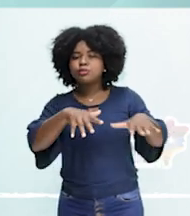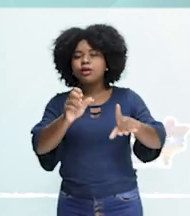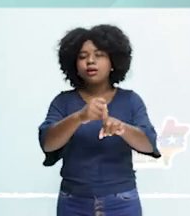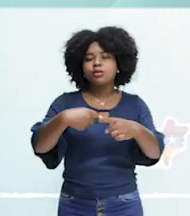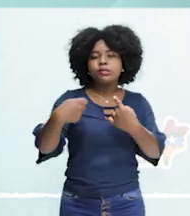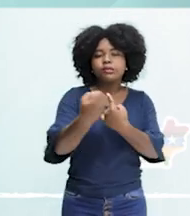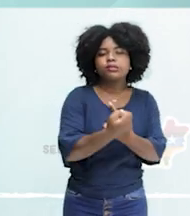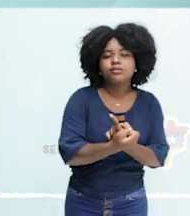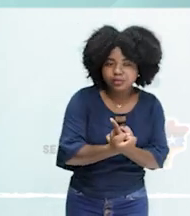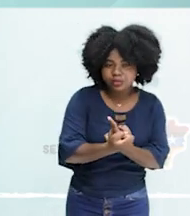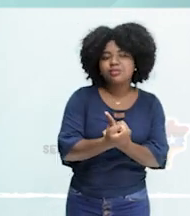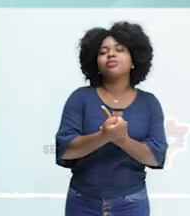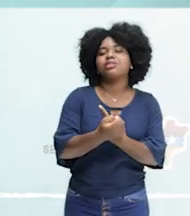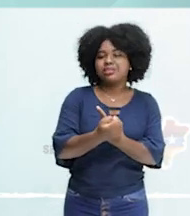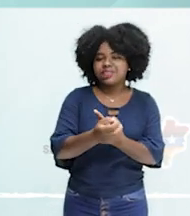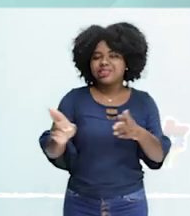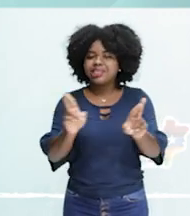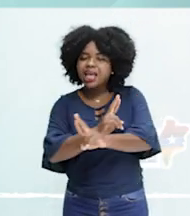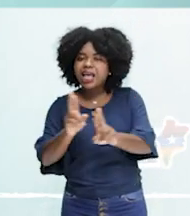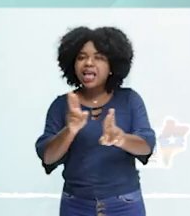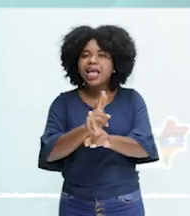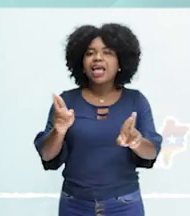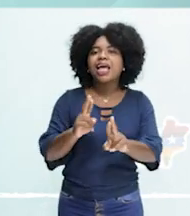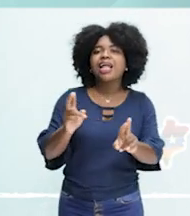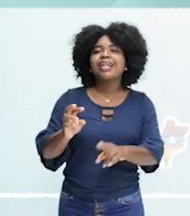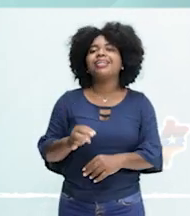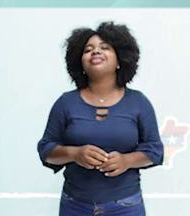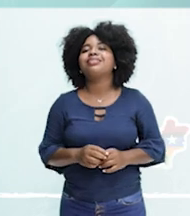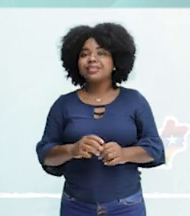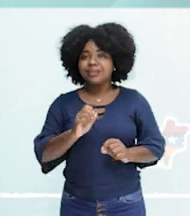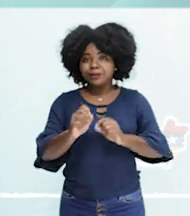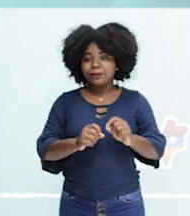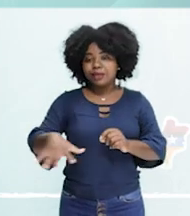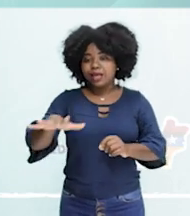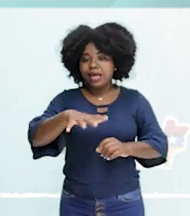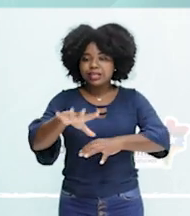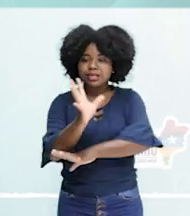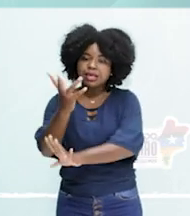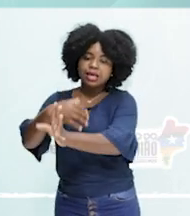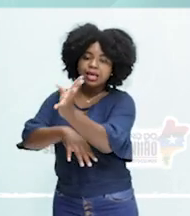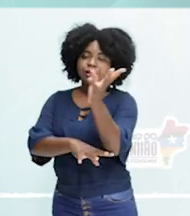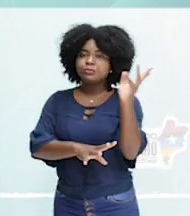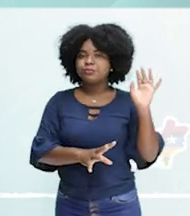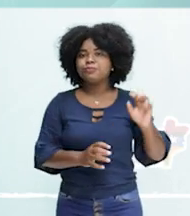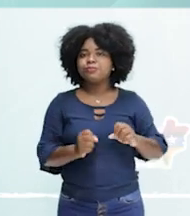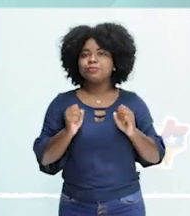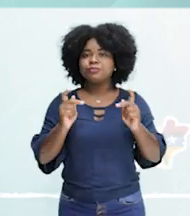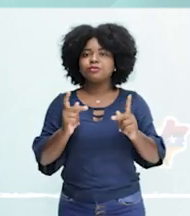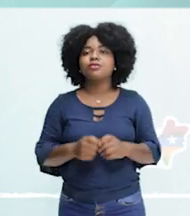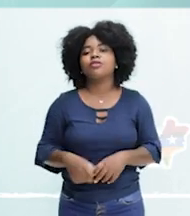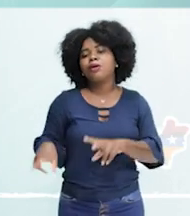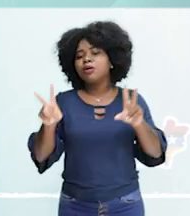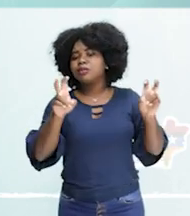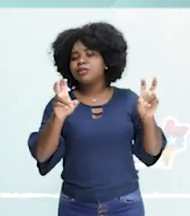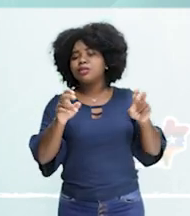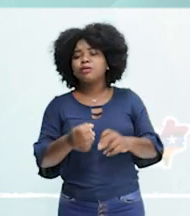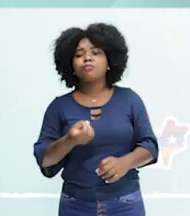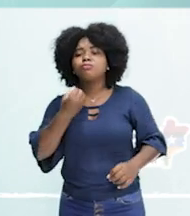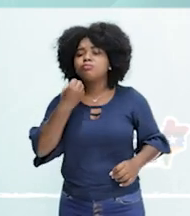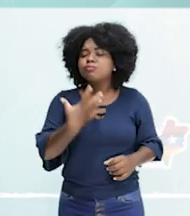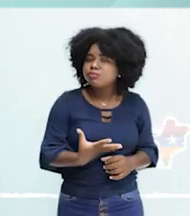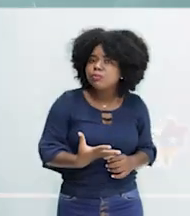Relativos aí ao meio ambiente, tá? É um assunto muito bacana, tá certo? Que tá sempre em